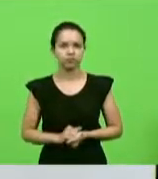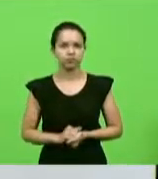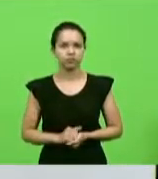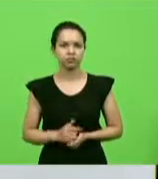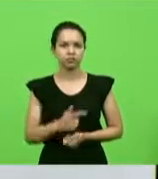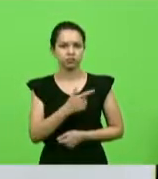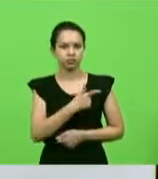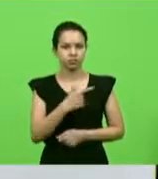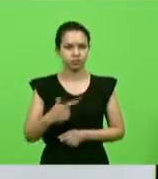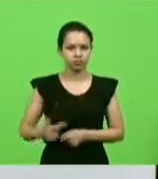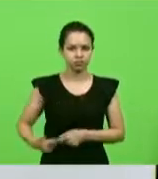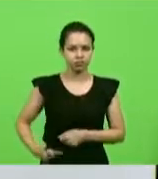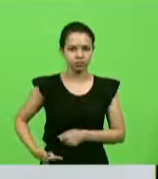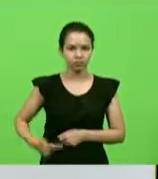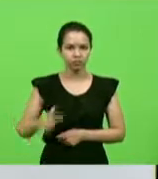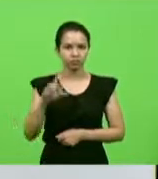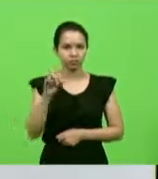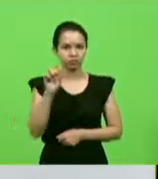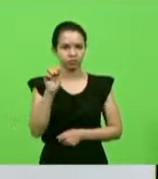Governadora Daniela,